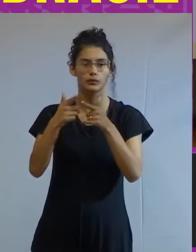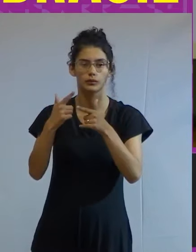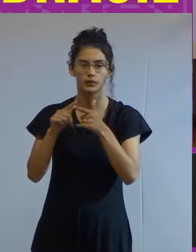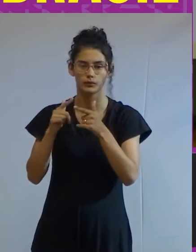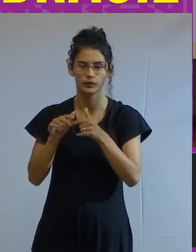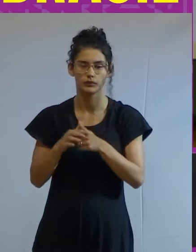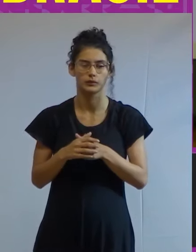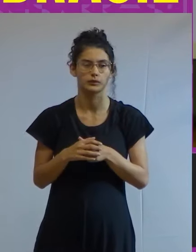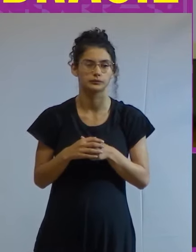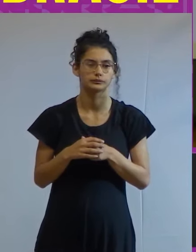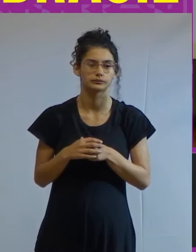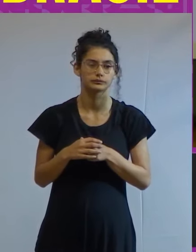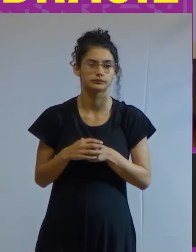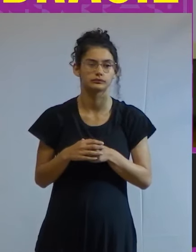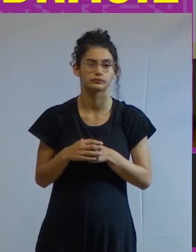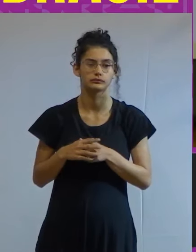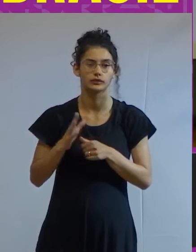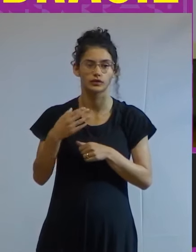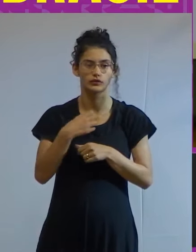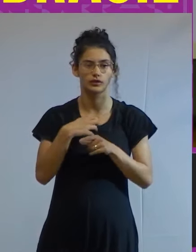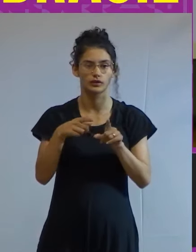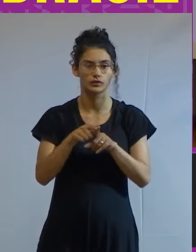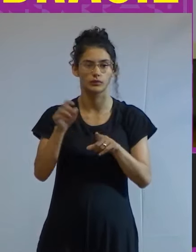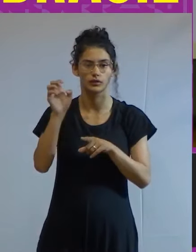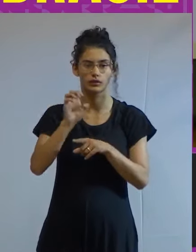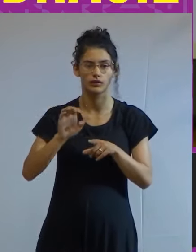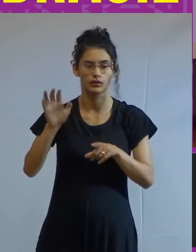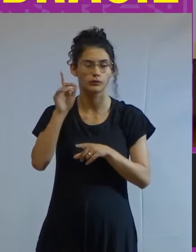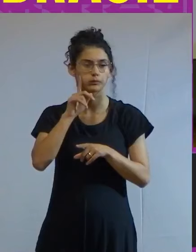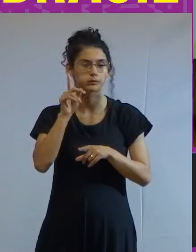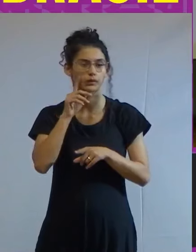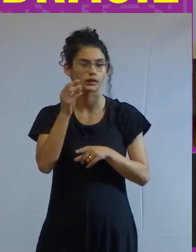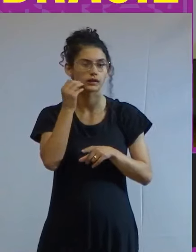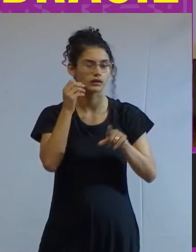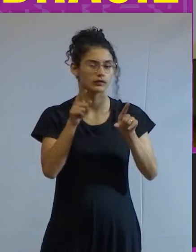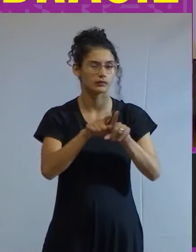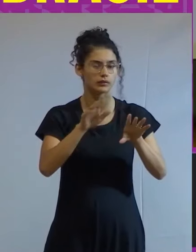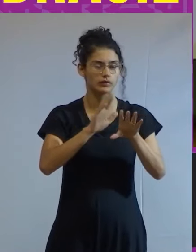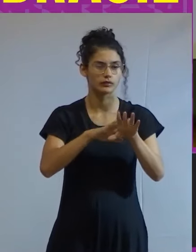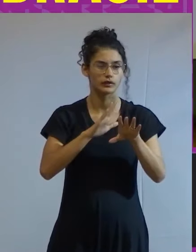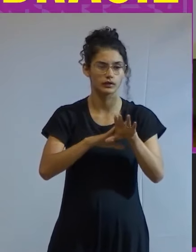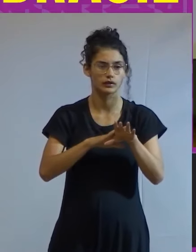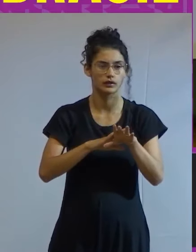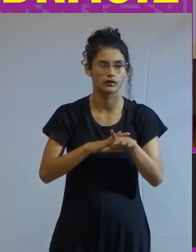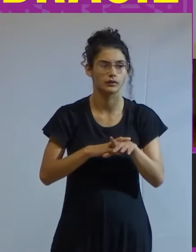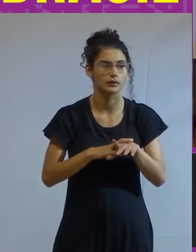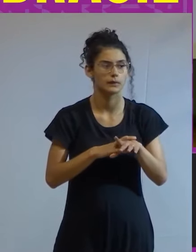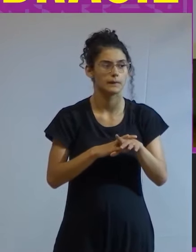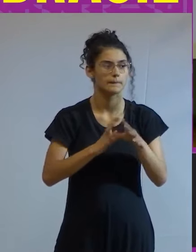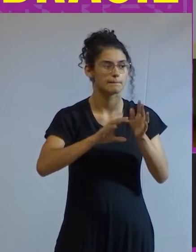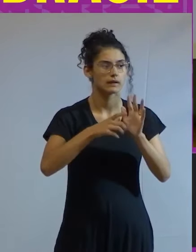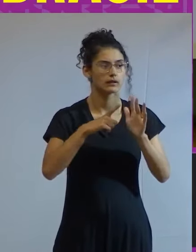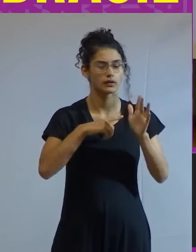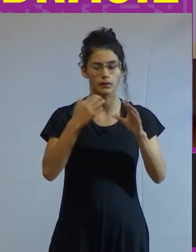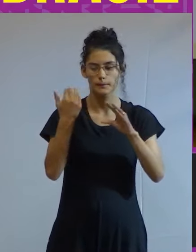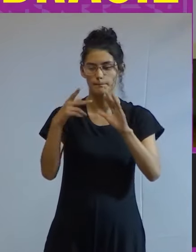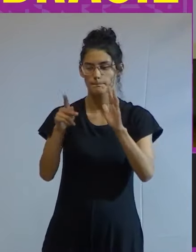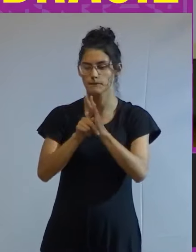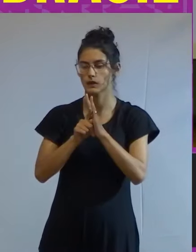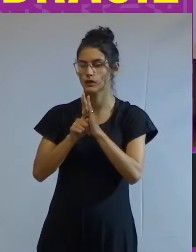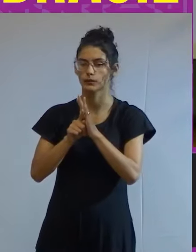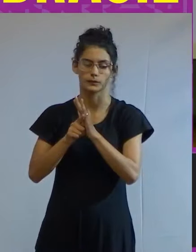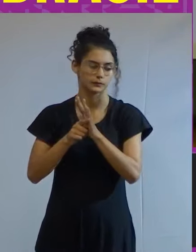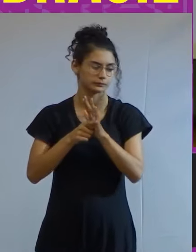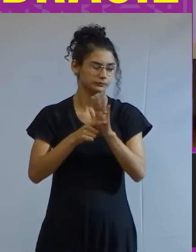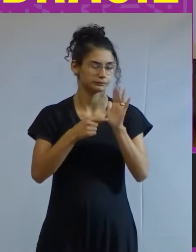já no caso dos Estados Unidos a tentativa de tomar o partido via candidatura pré-candidatura